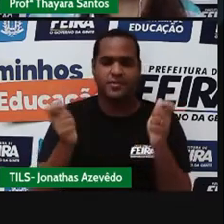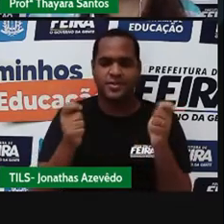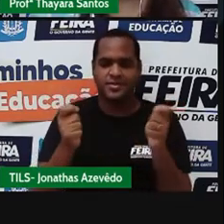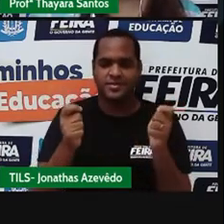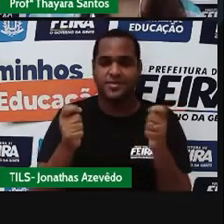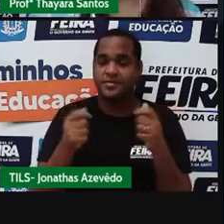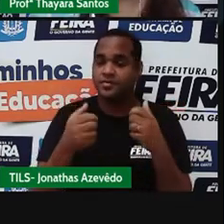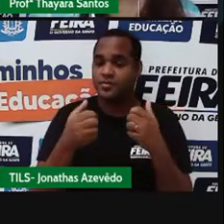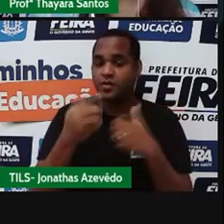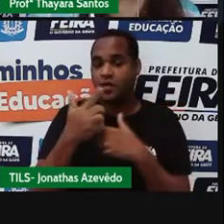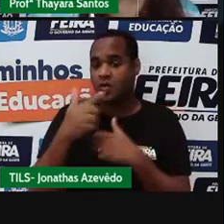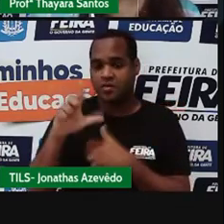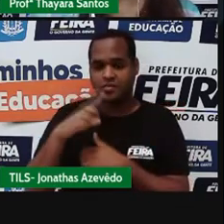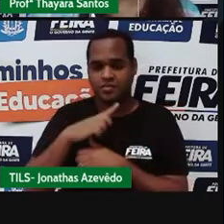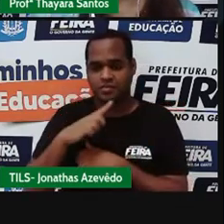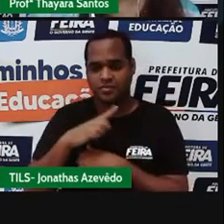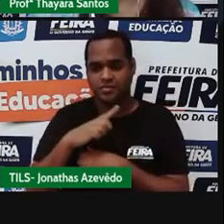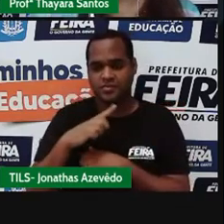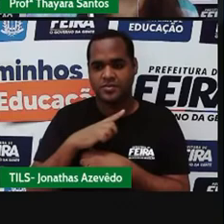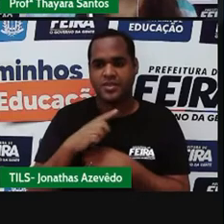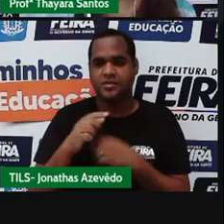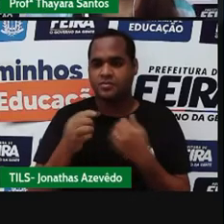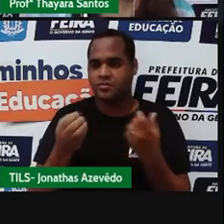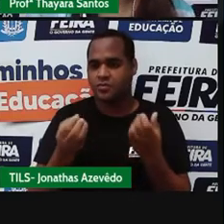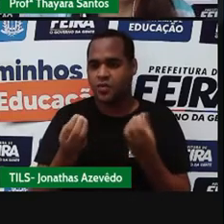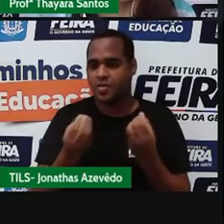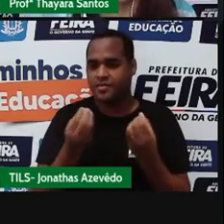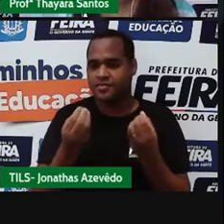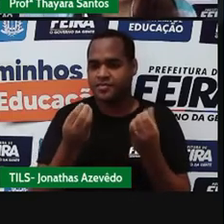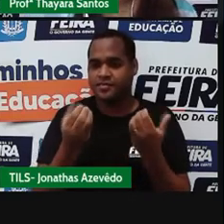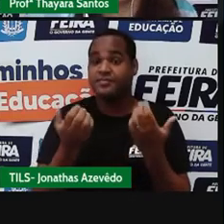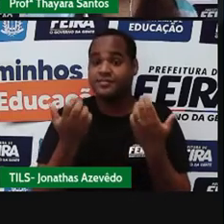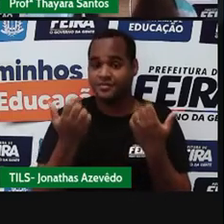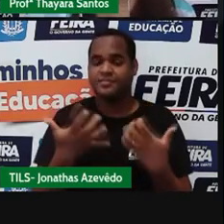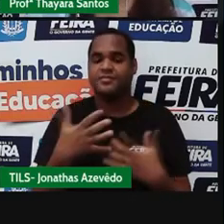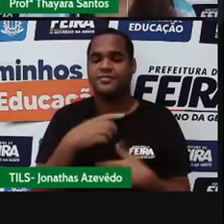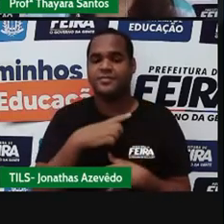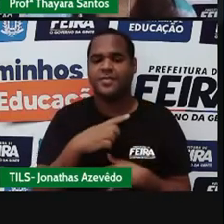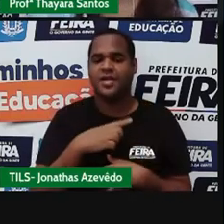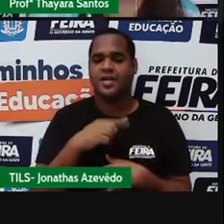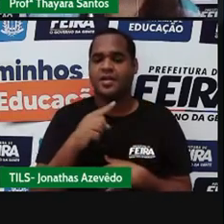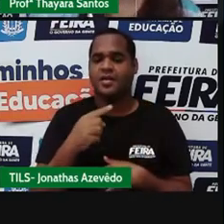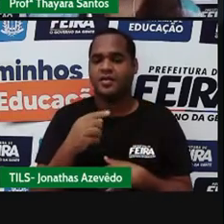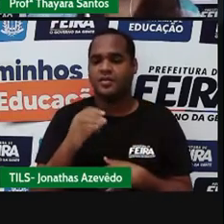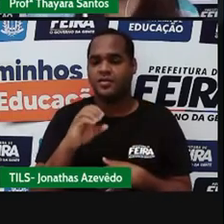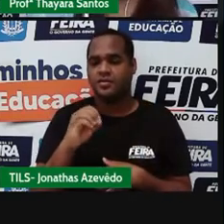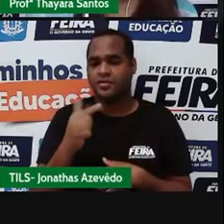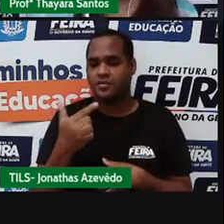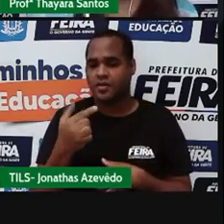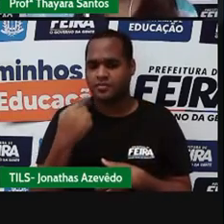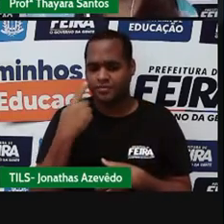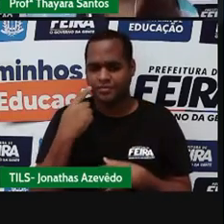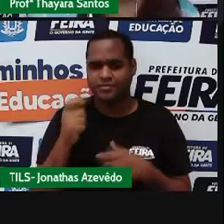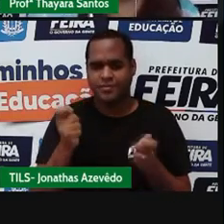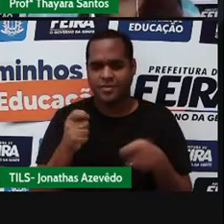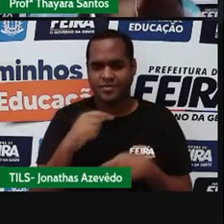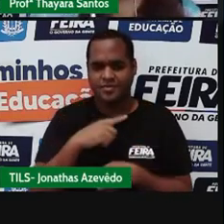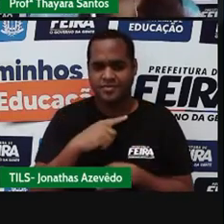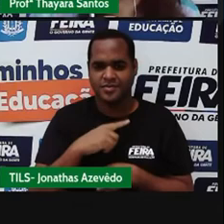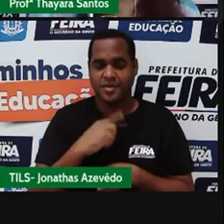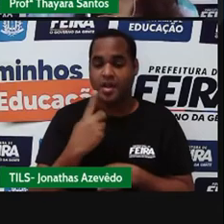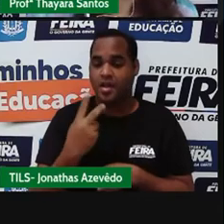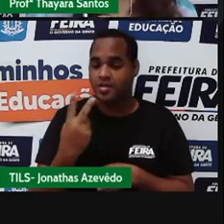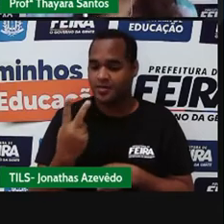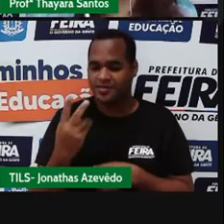Pego outro oxigênio. Agora sim, está formada a molécula de gás carbônico, que é uma substância composta, porque eu tenho dois elementos